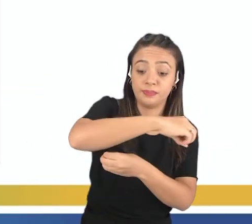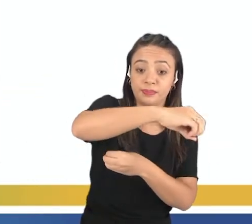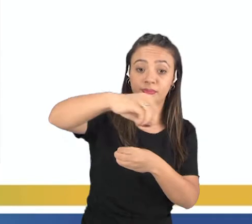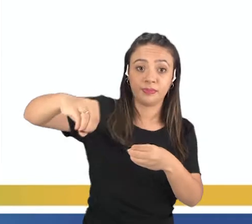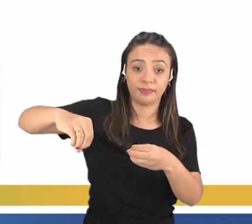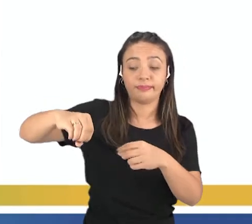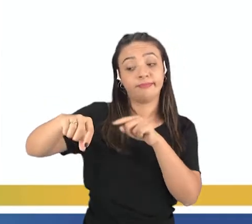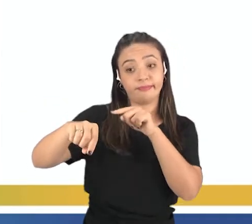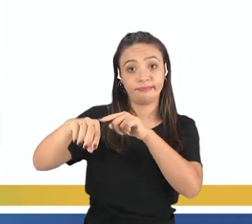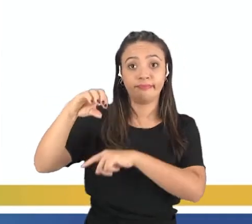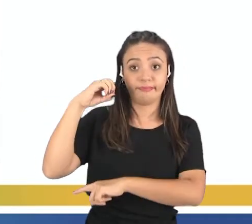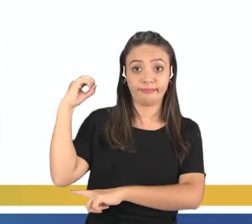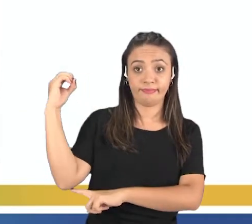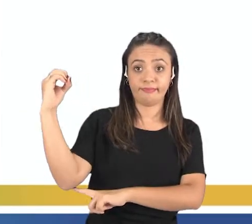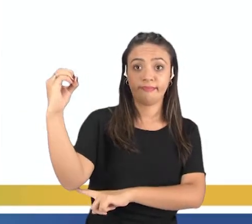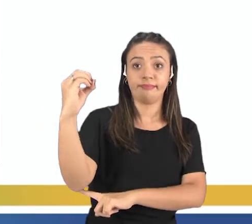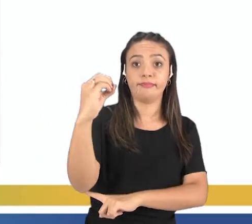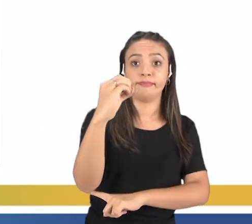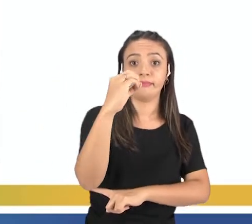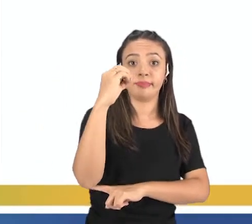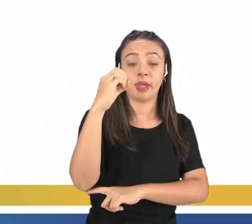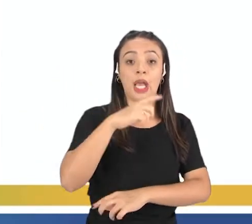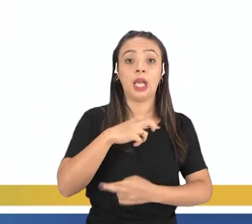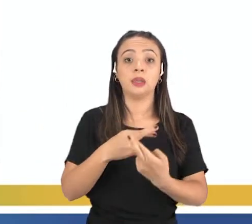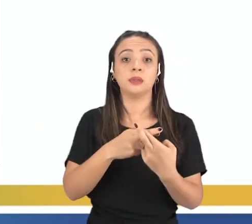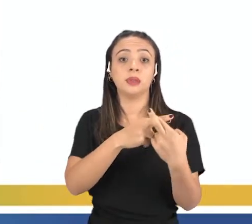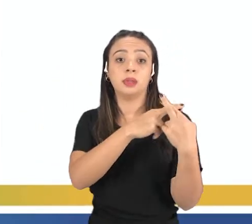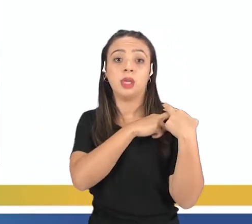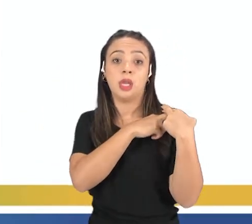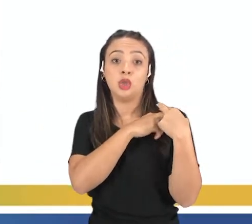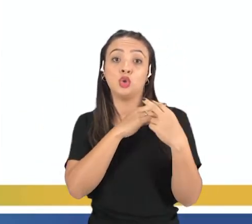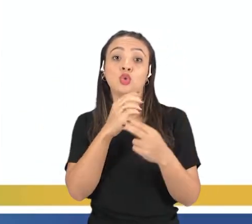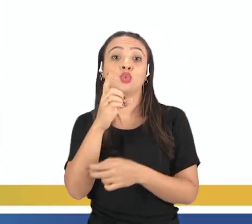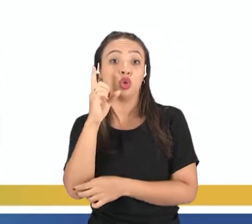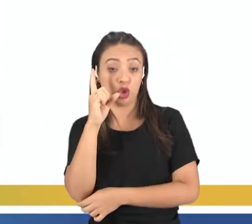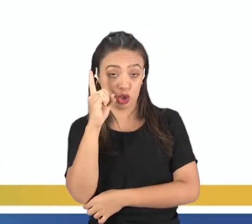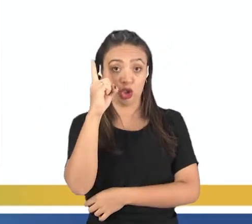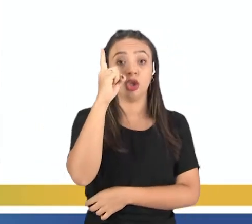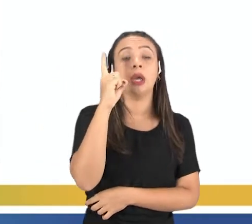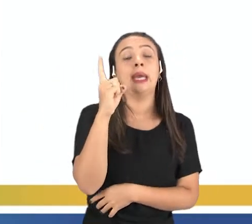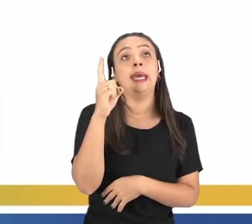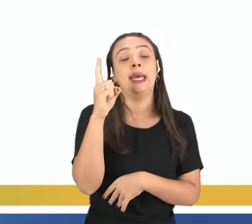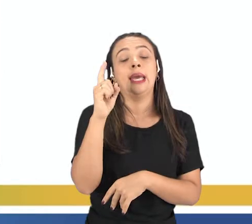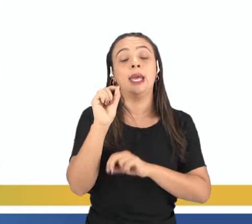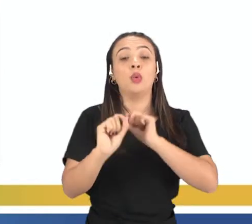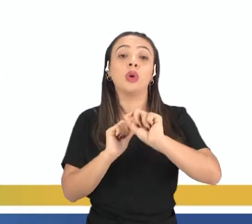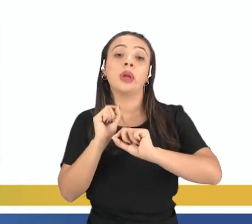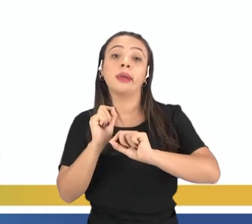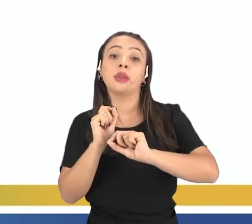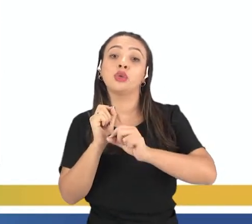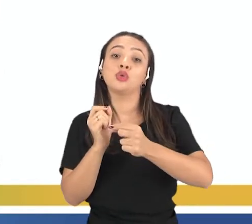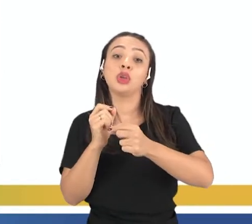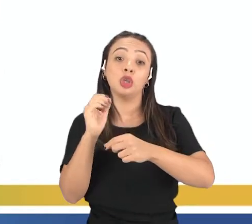responsável pela sucessão dos dias e das noites, como eu falei pra vocês, né? Esse movimento dura aproximadamente 24